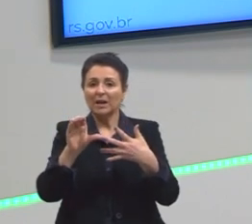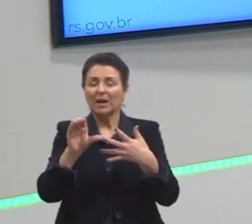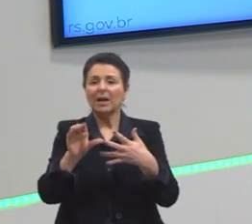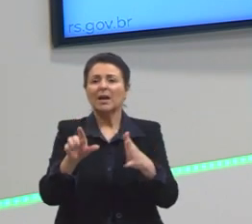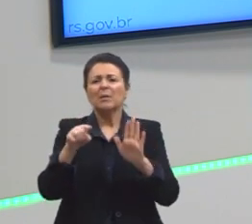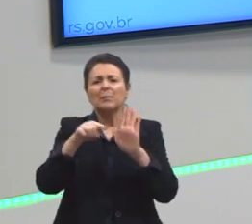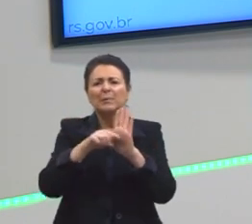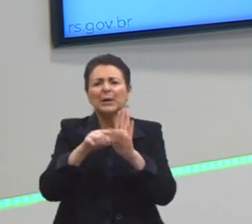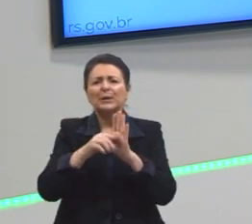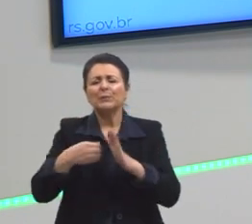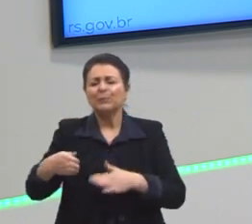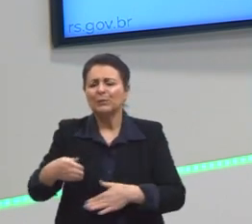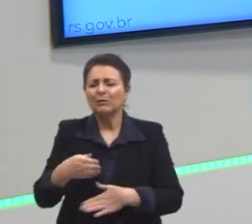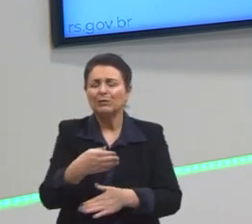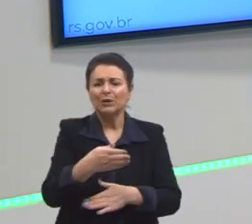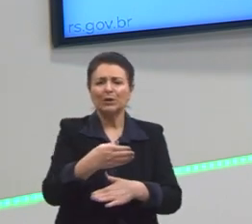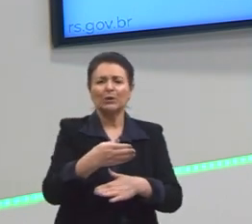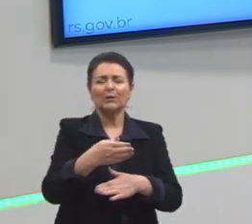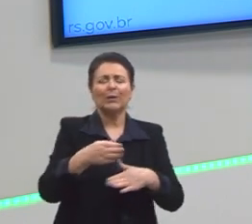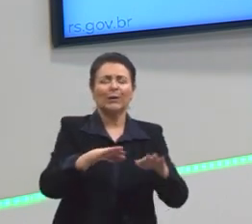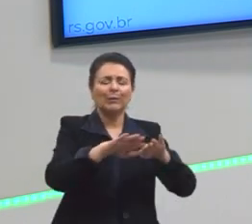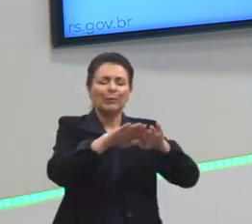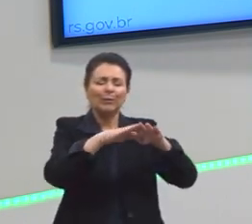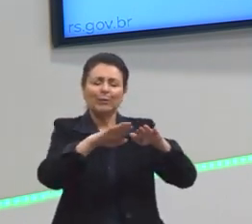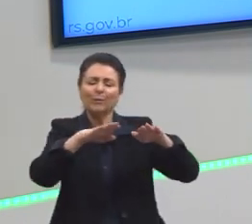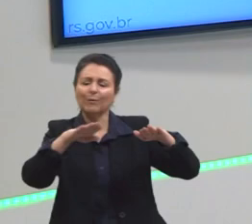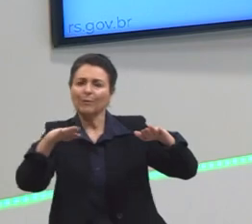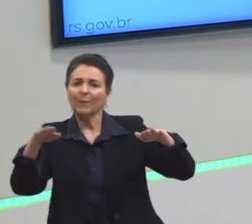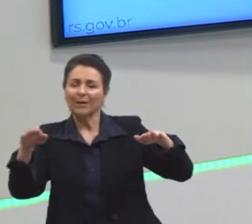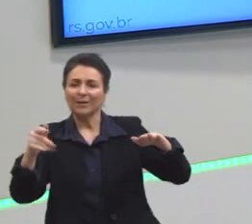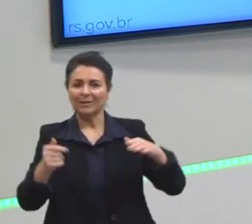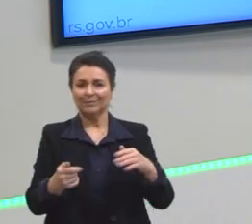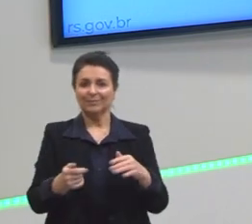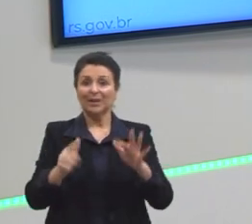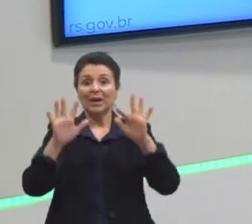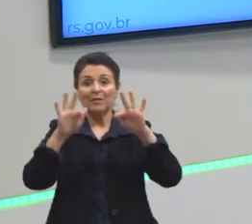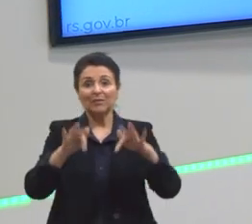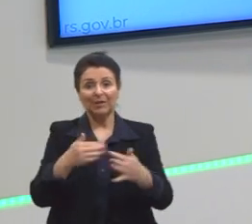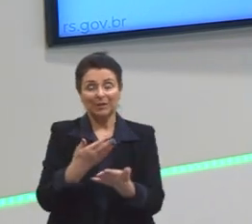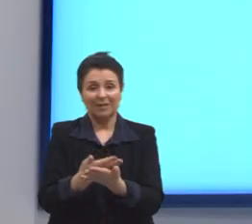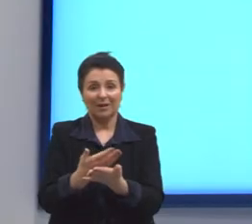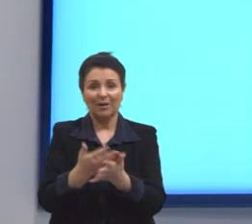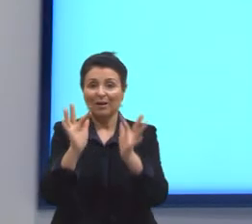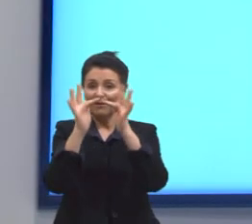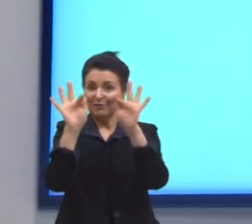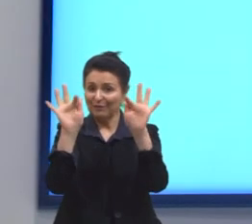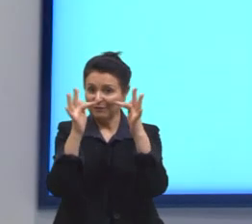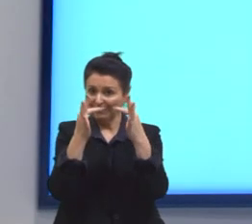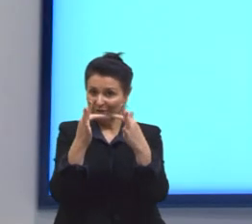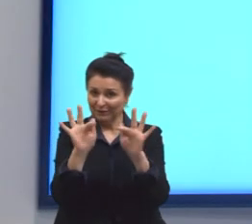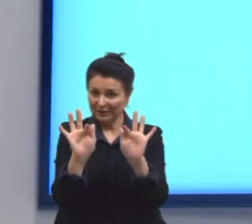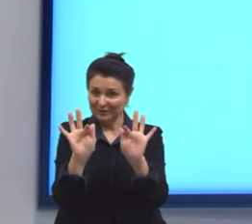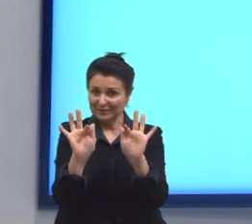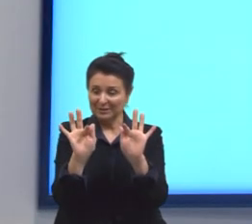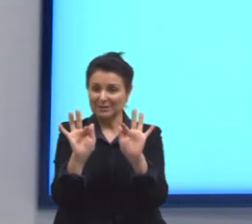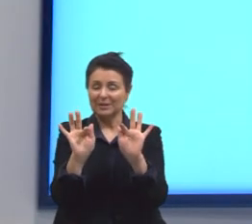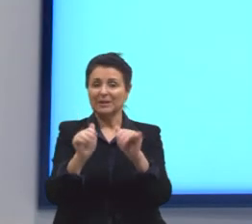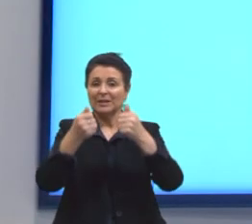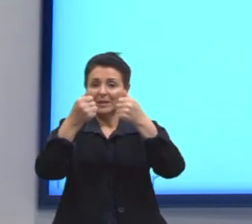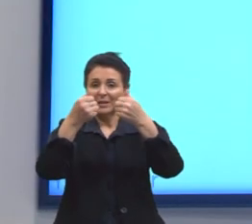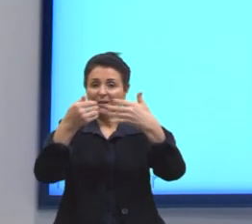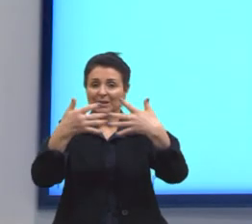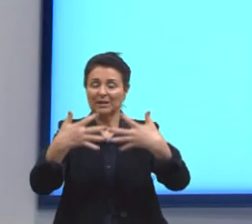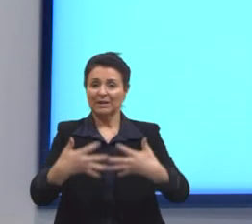nadar no mar, é algo bem romântico, bem tranquilo. Encerrando nossa aula, trago essa frase que fala o seguinte,